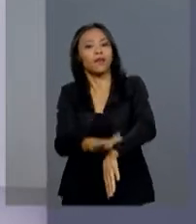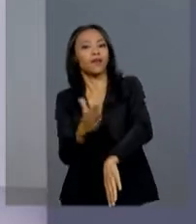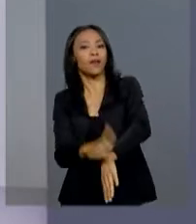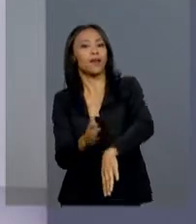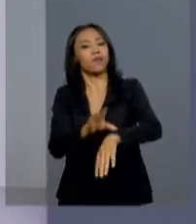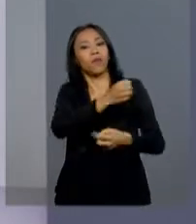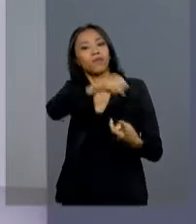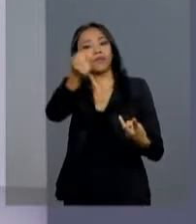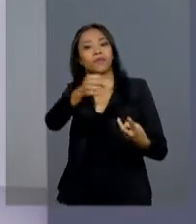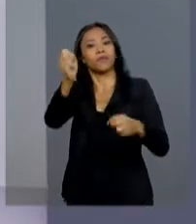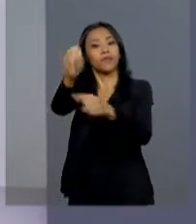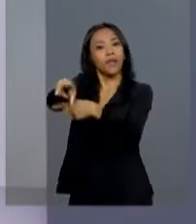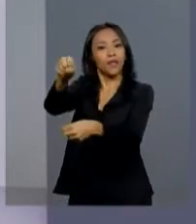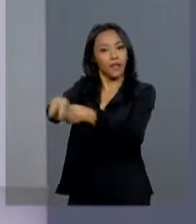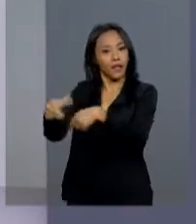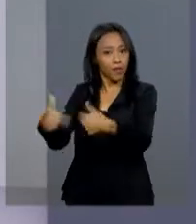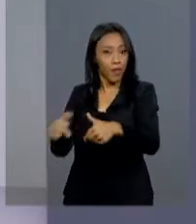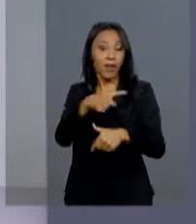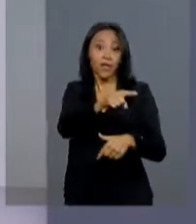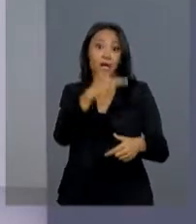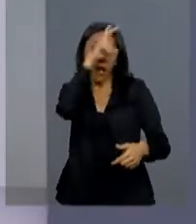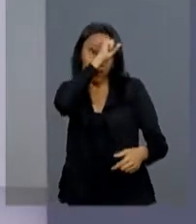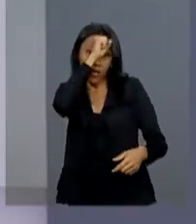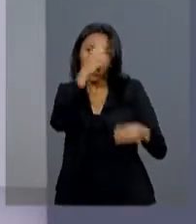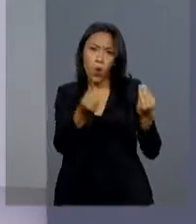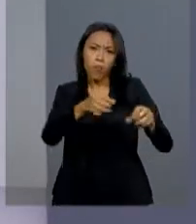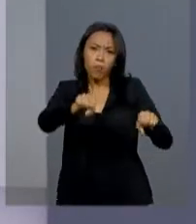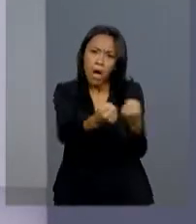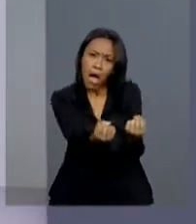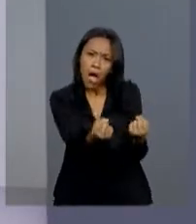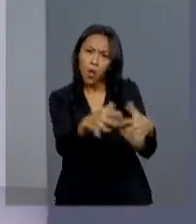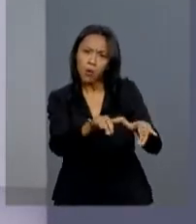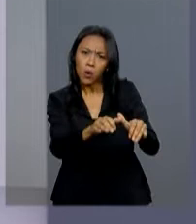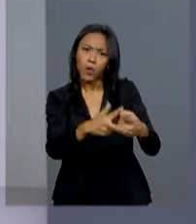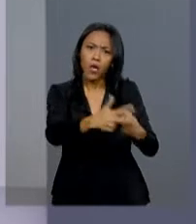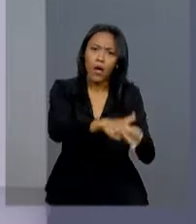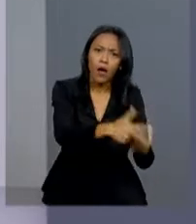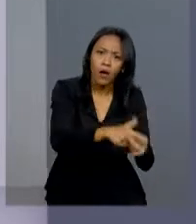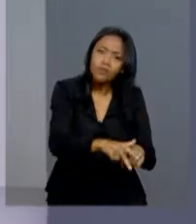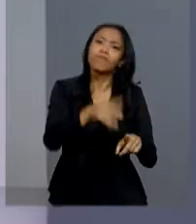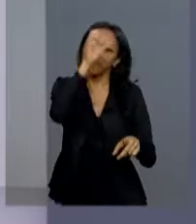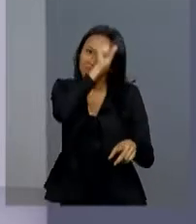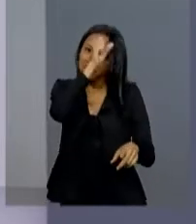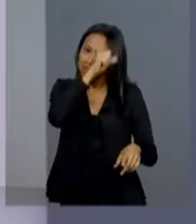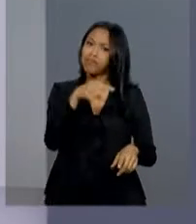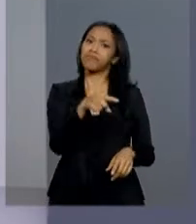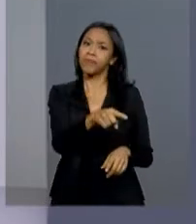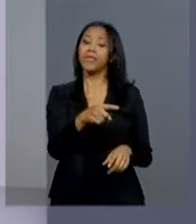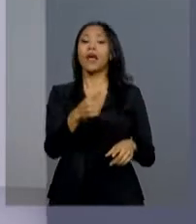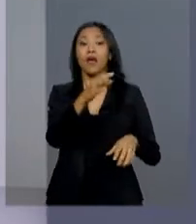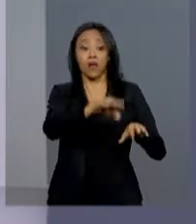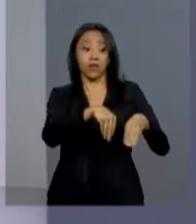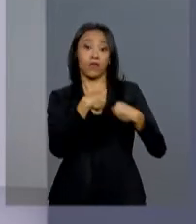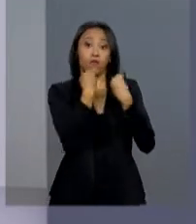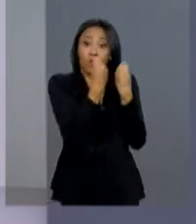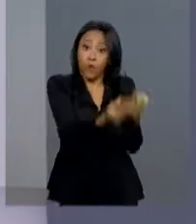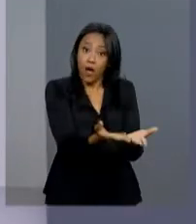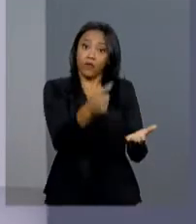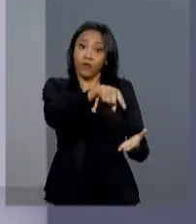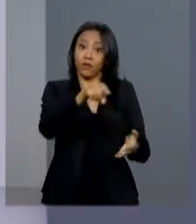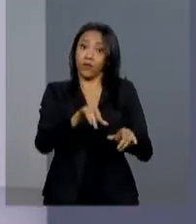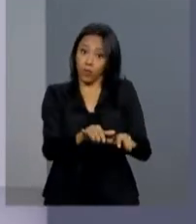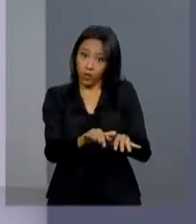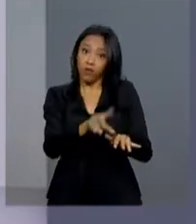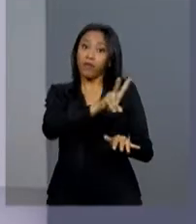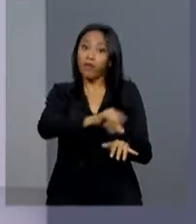de trabalho e aprendem a recuperar computadores e outros equipamentos de informática. As máquinas doadas lá para Pacaraima